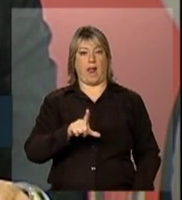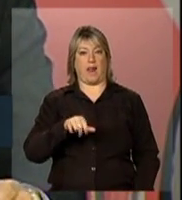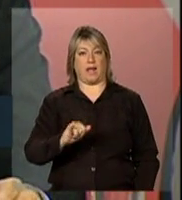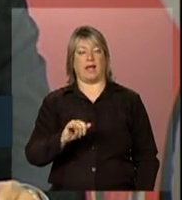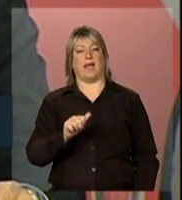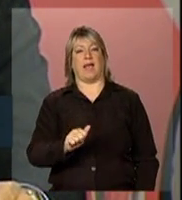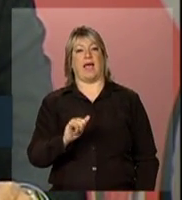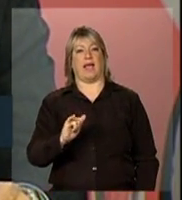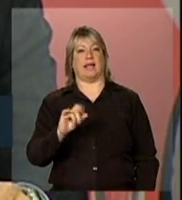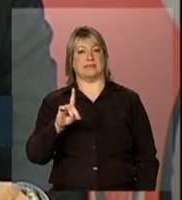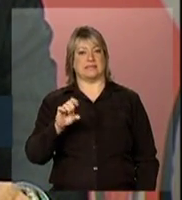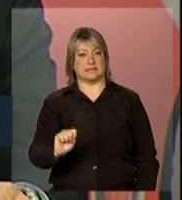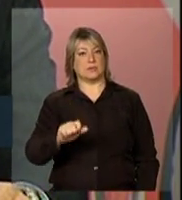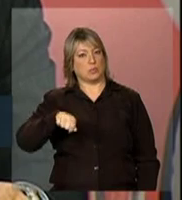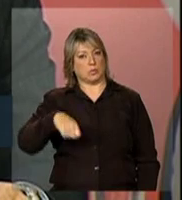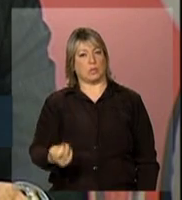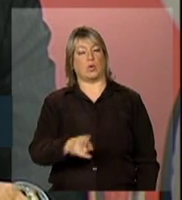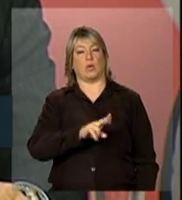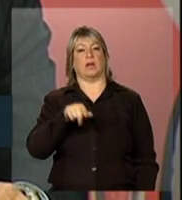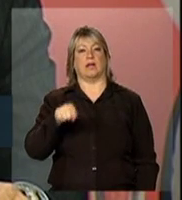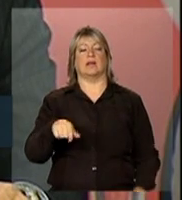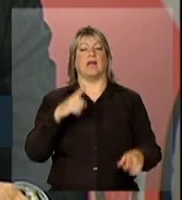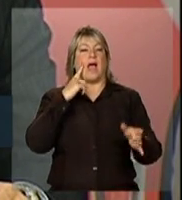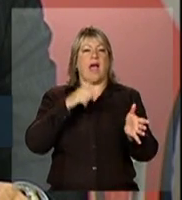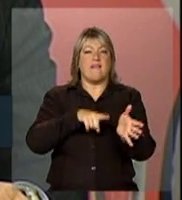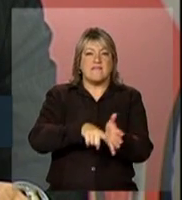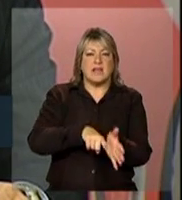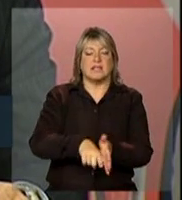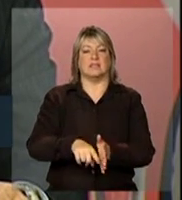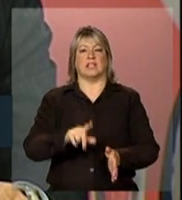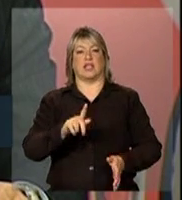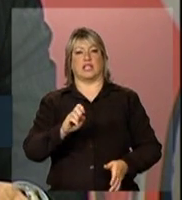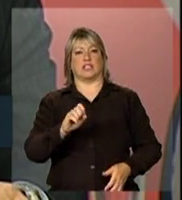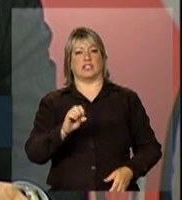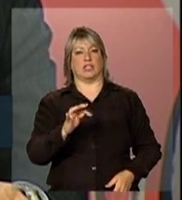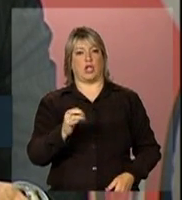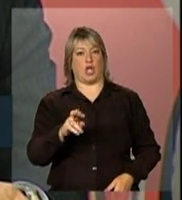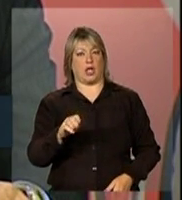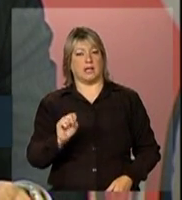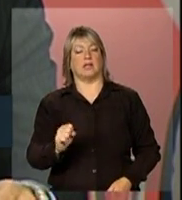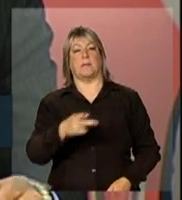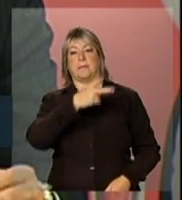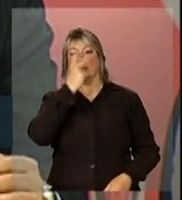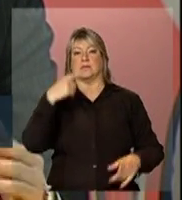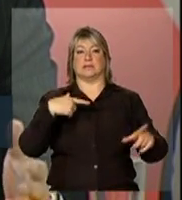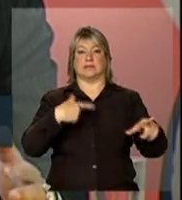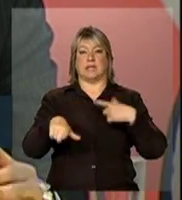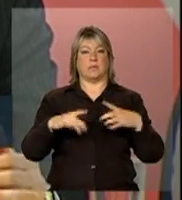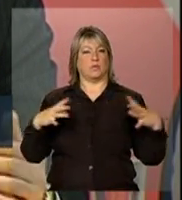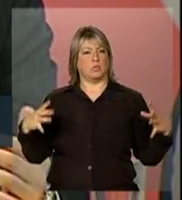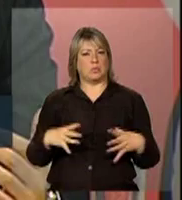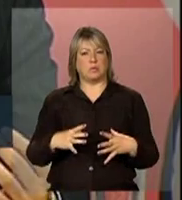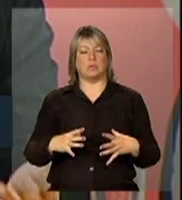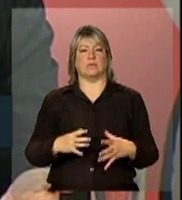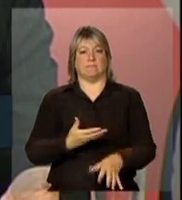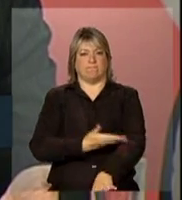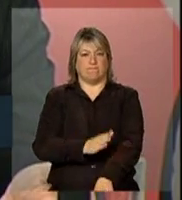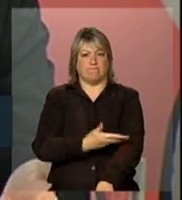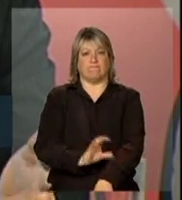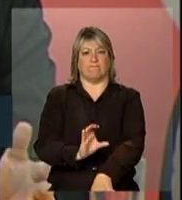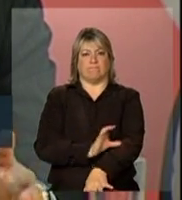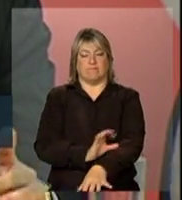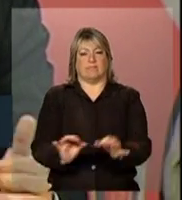avaliação com os gestores, com os gerentes dessas unidades sobre a estruturação, a capacidade